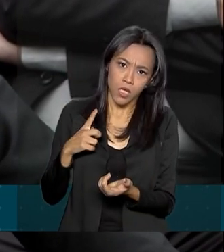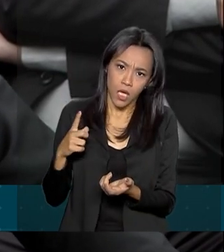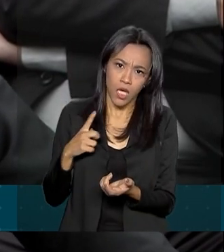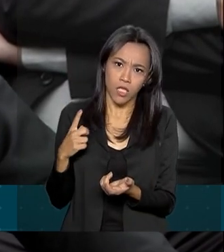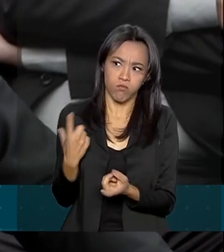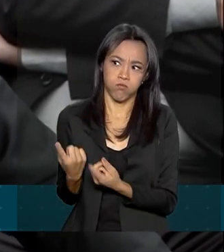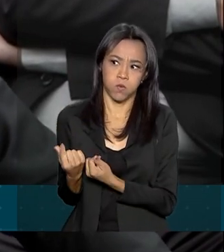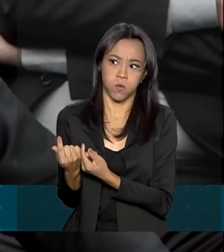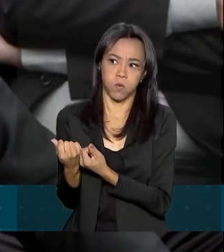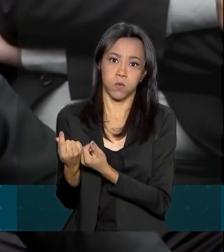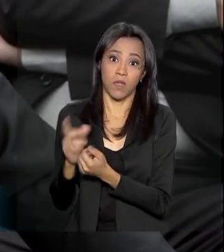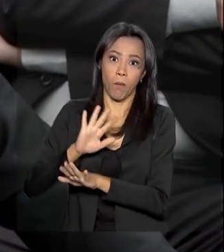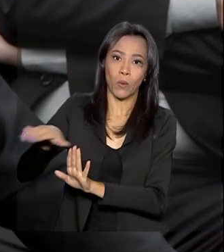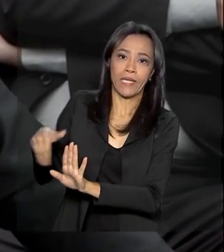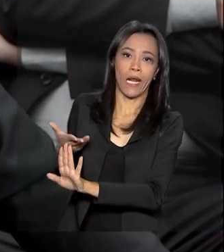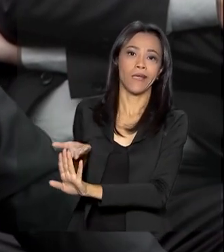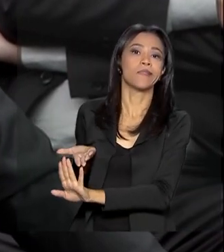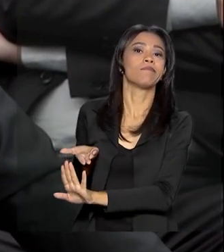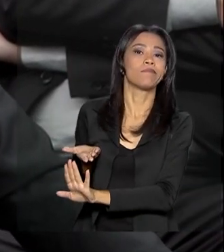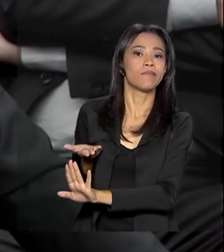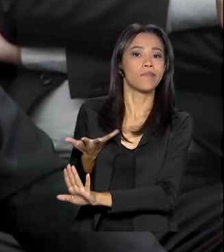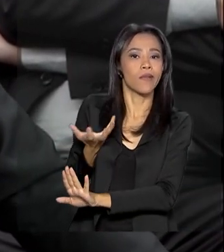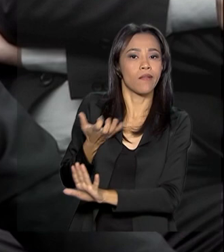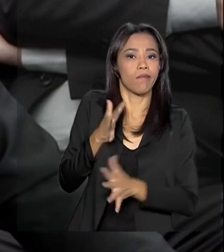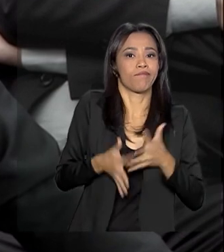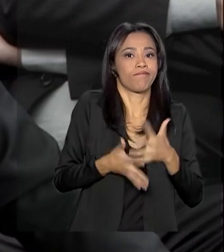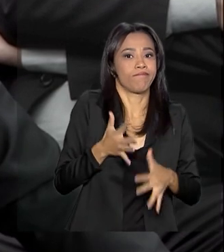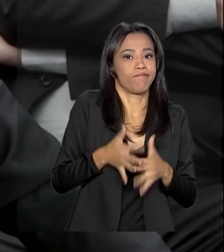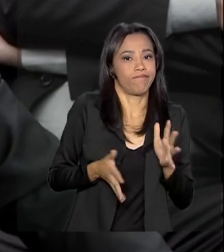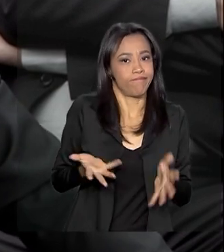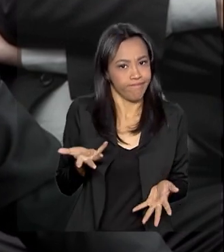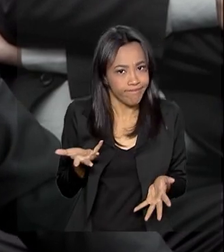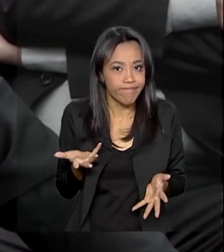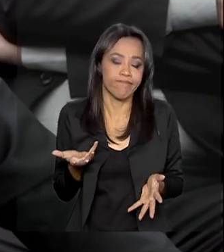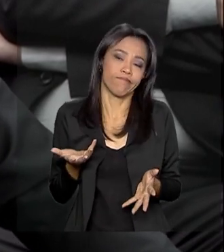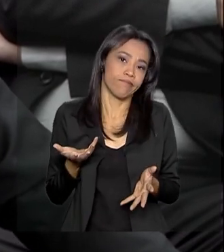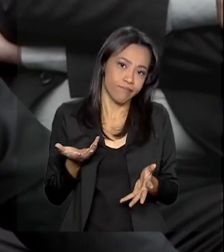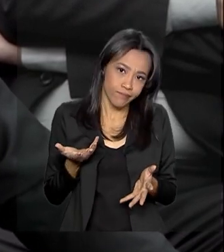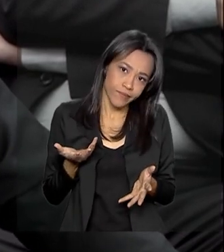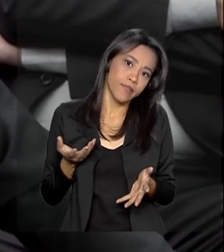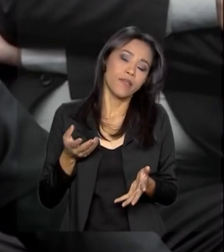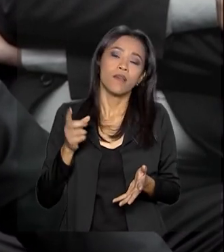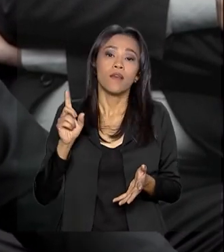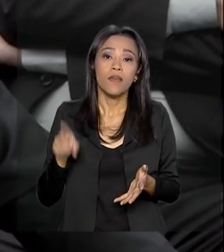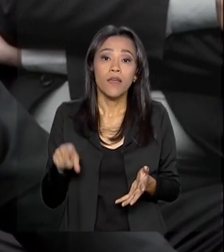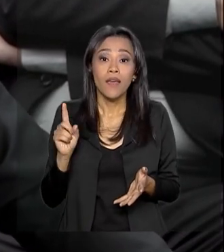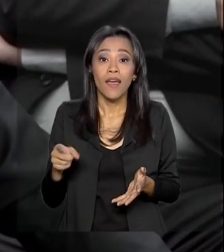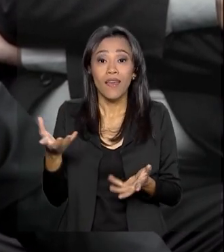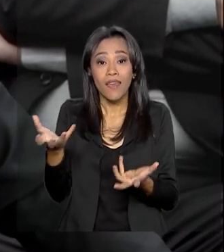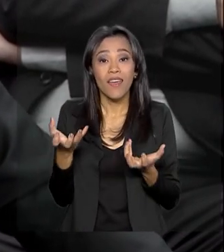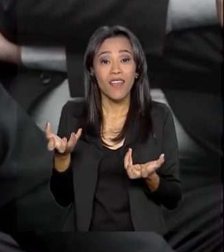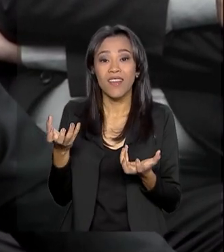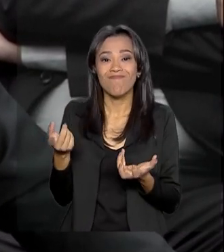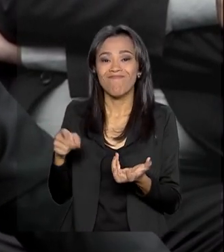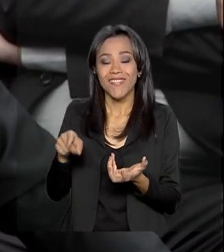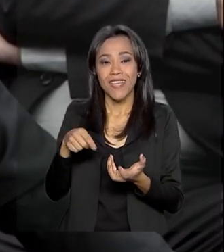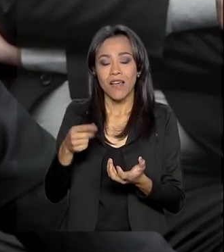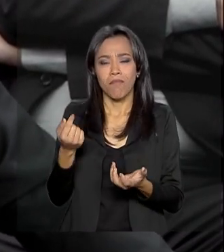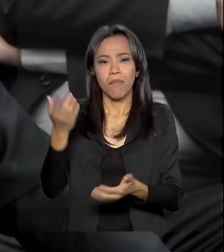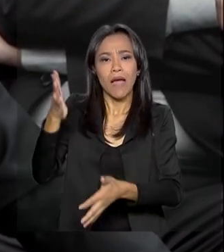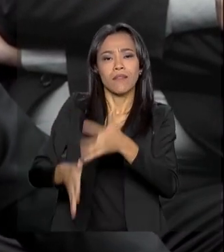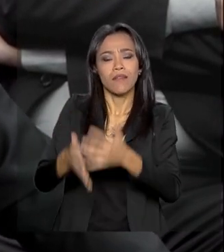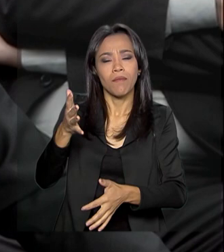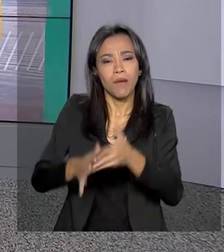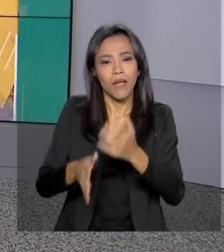por trás dessas invasões, e o objetivo principal seria invalidar condenações da Operação Lava Jato e impedir novas